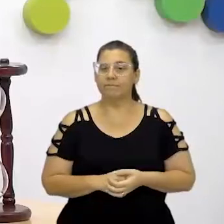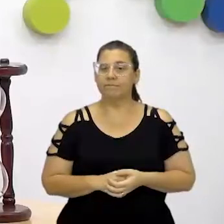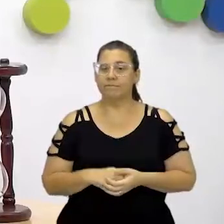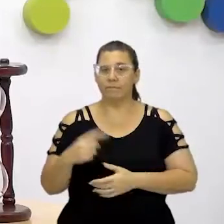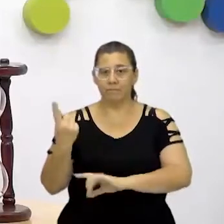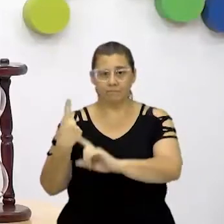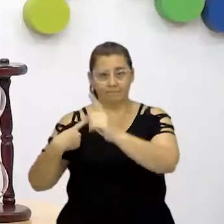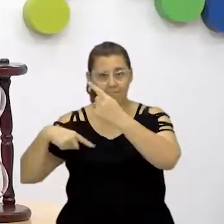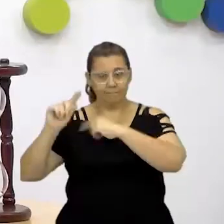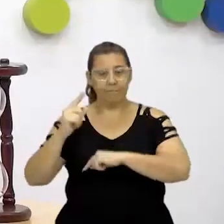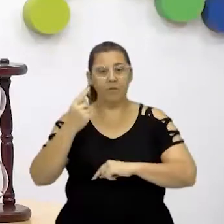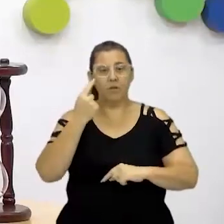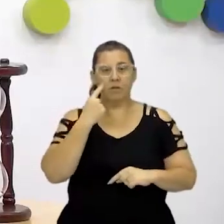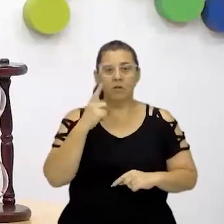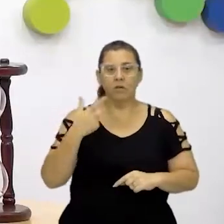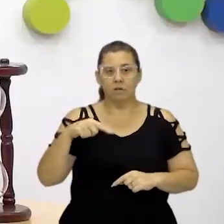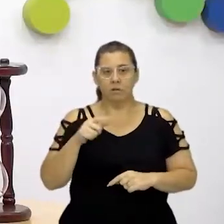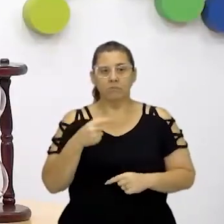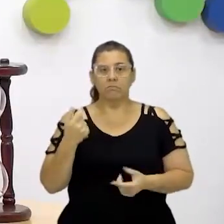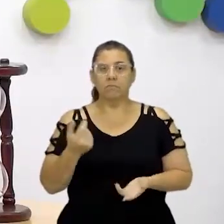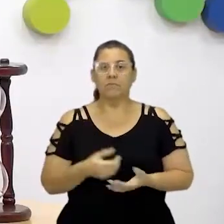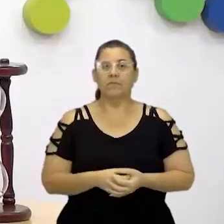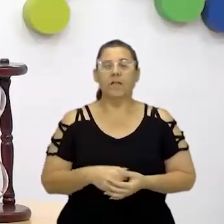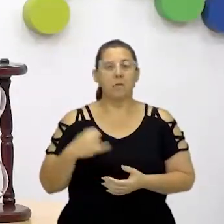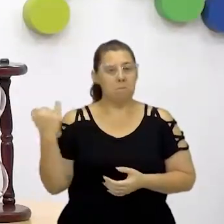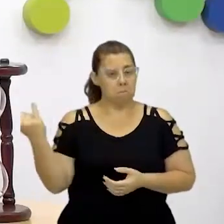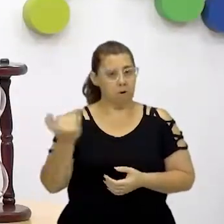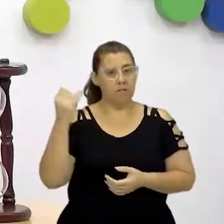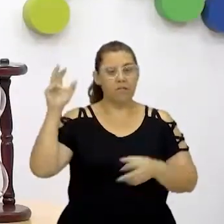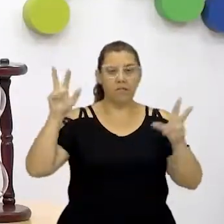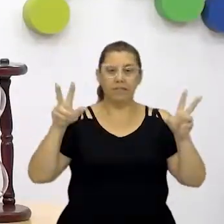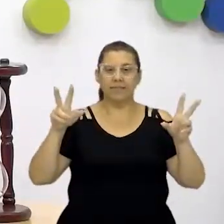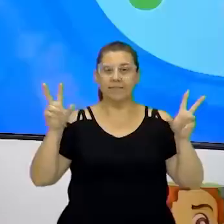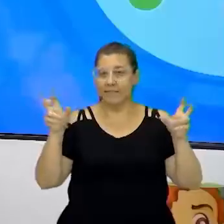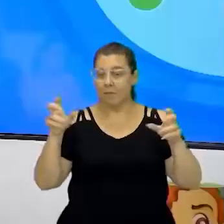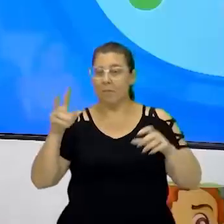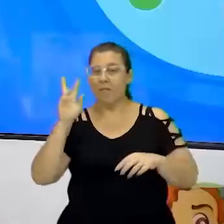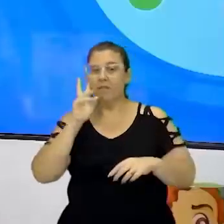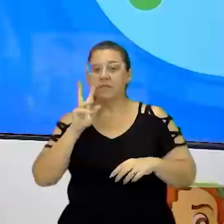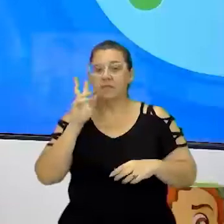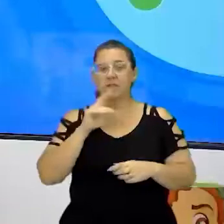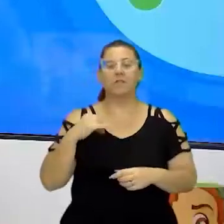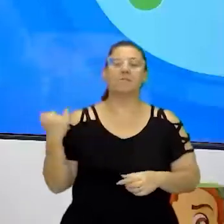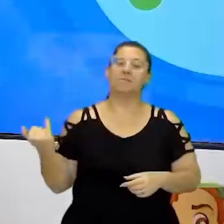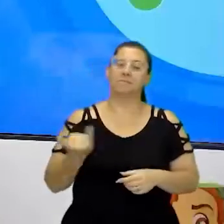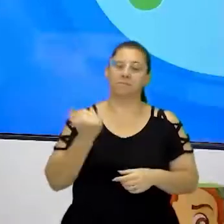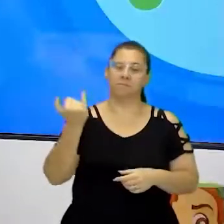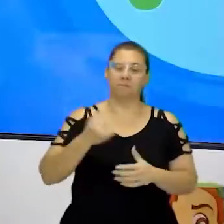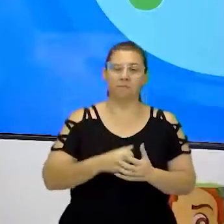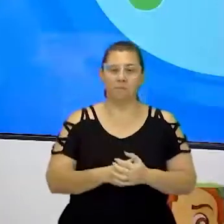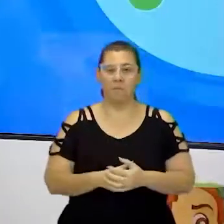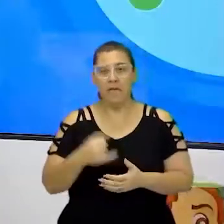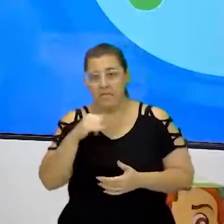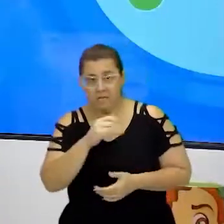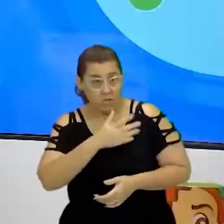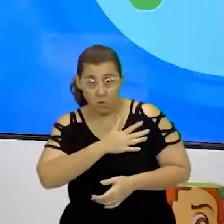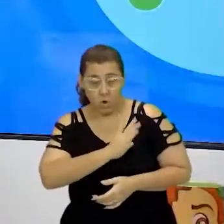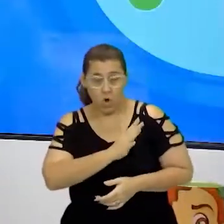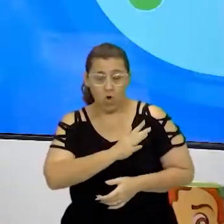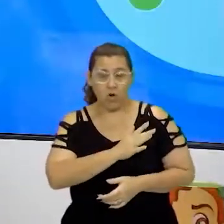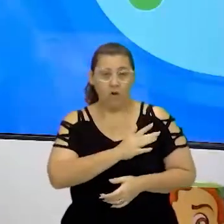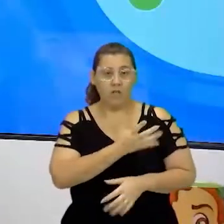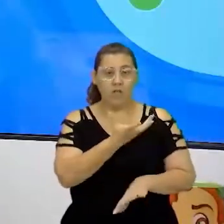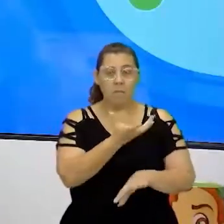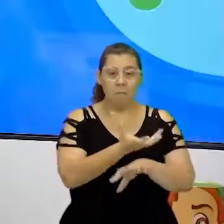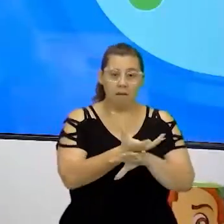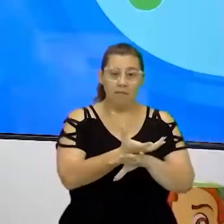Olha só, espero tê-los convencido aqui, né? A importância da história. Ah, extremamente importante. Então, mesmo se você não gostar da matéria,